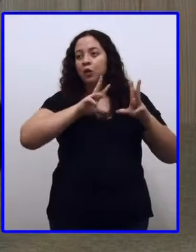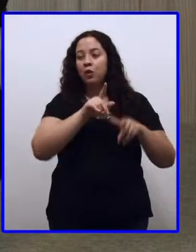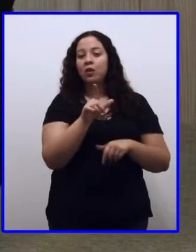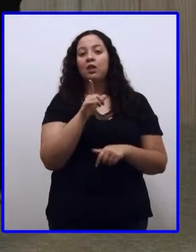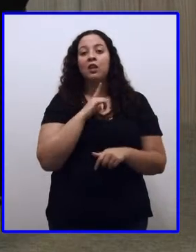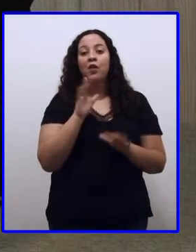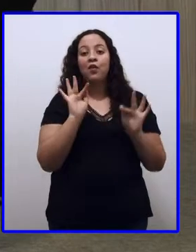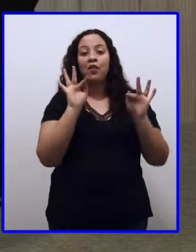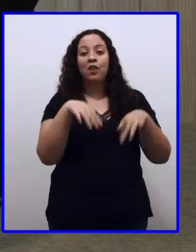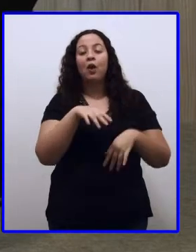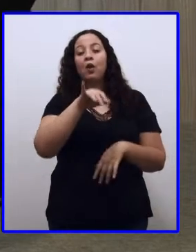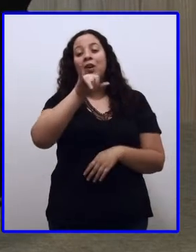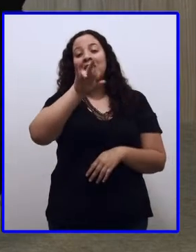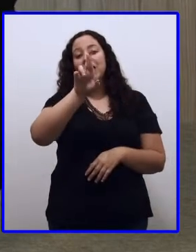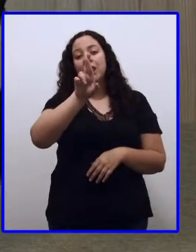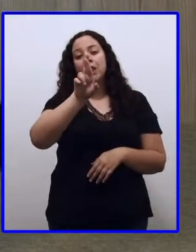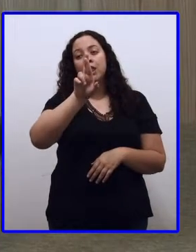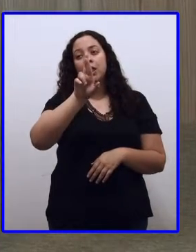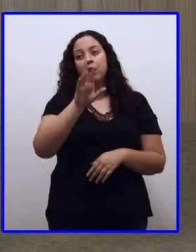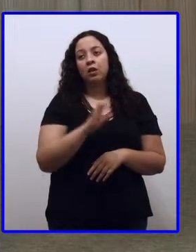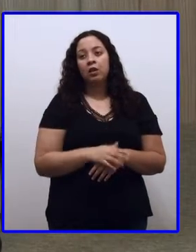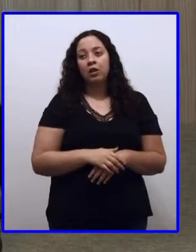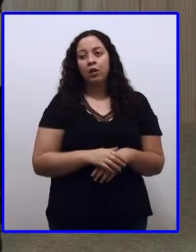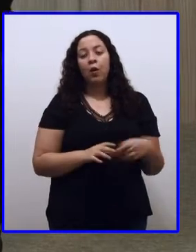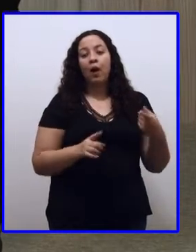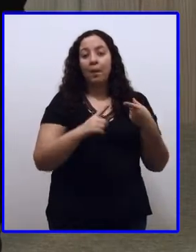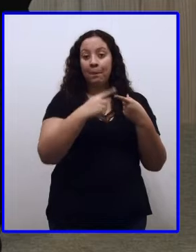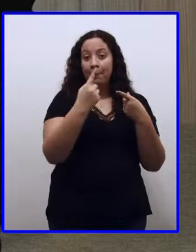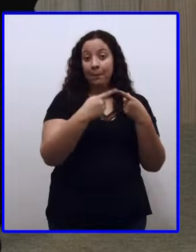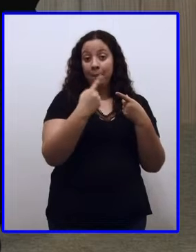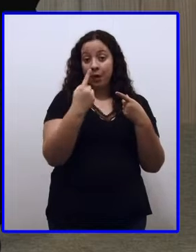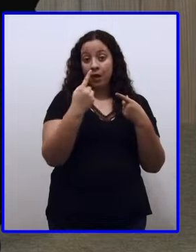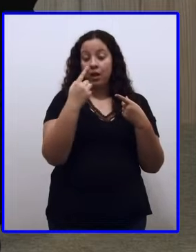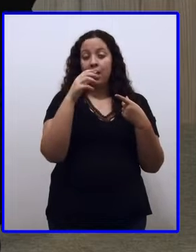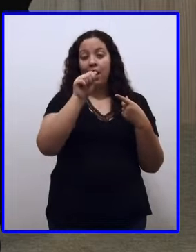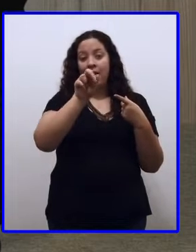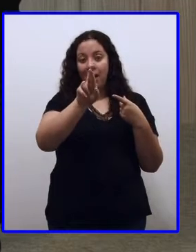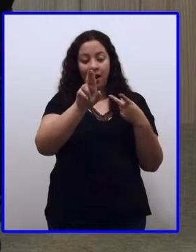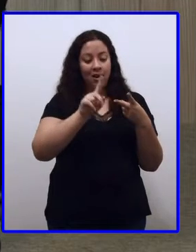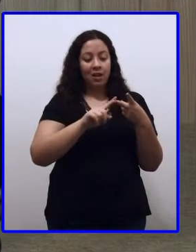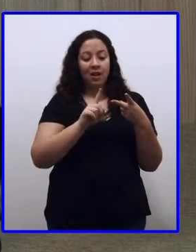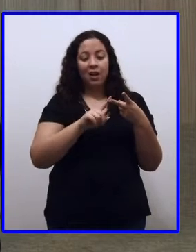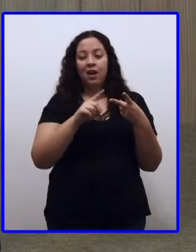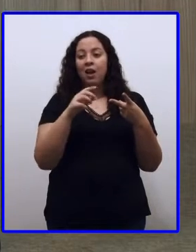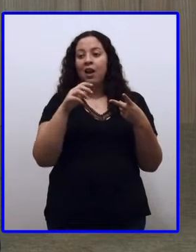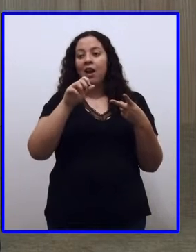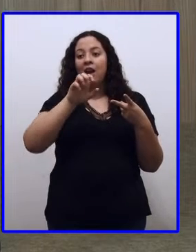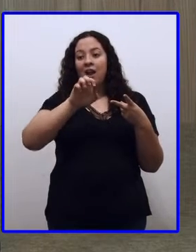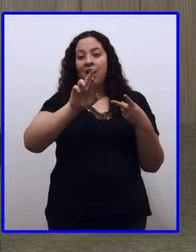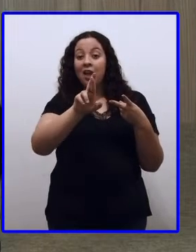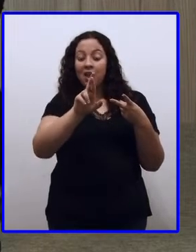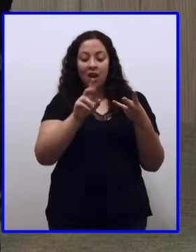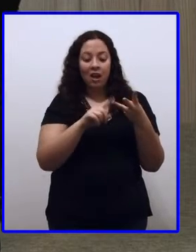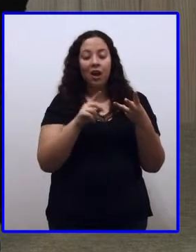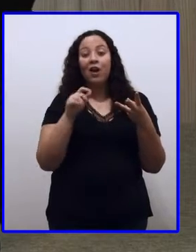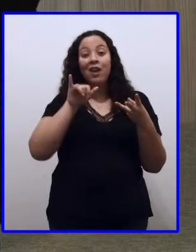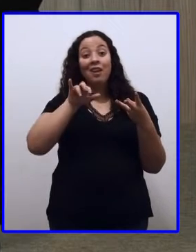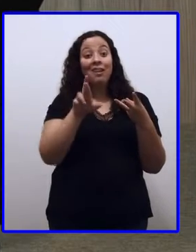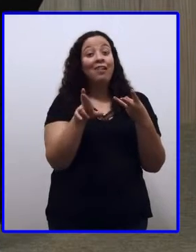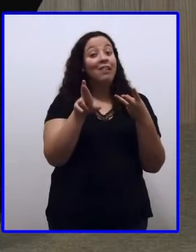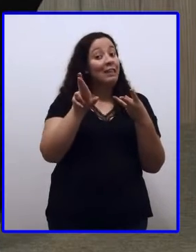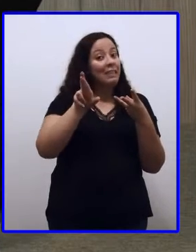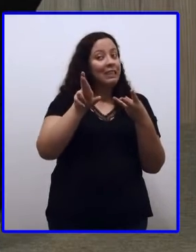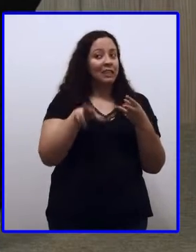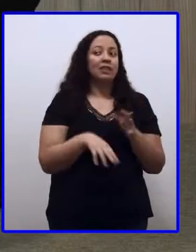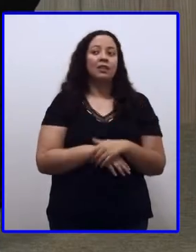verbos que têm a terminação com ir. Então, a primeira conjugação ar, a segunda conjugação er e a terceira conjugação